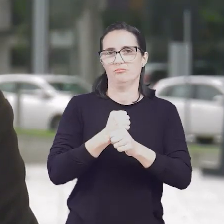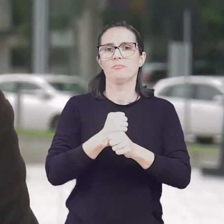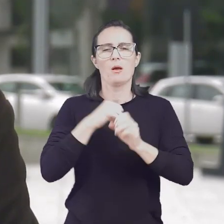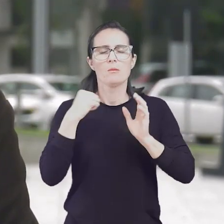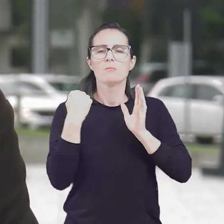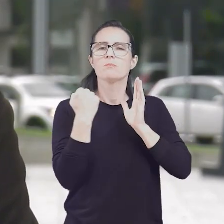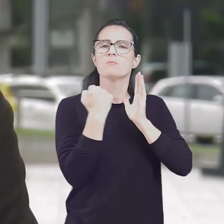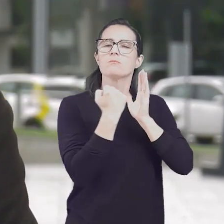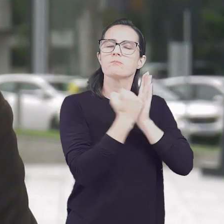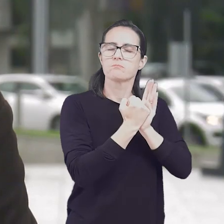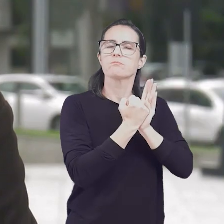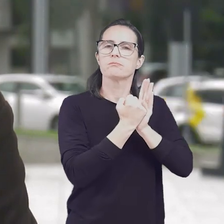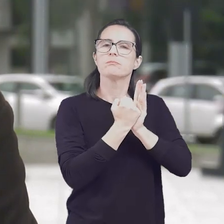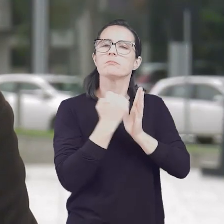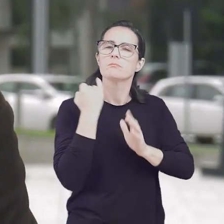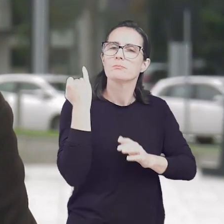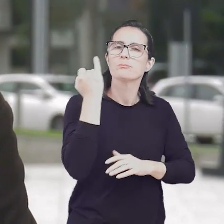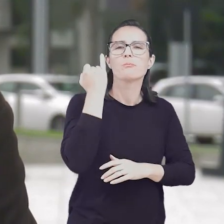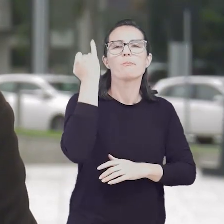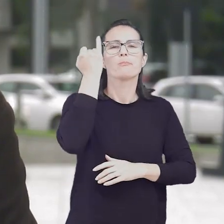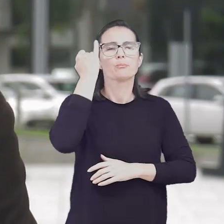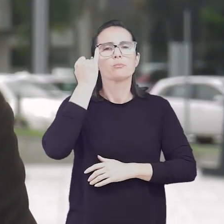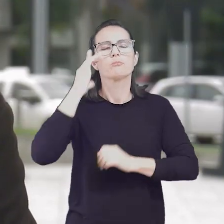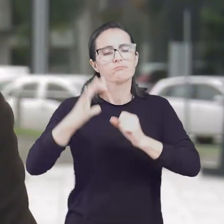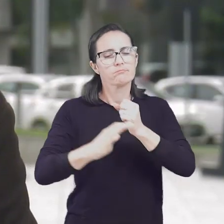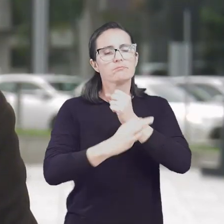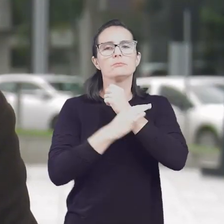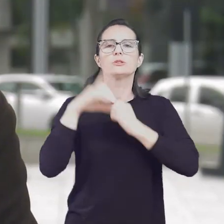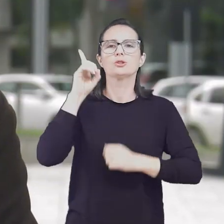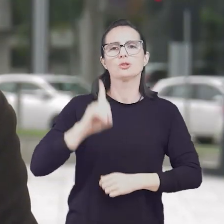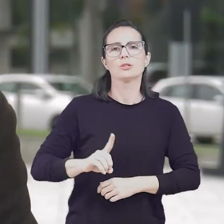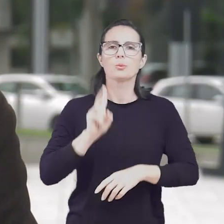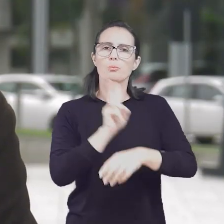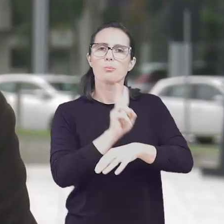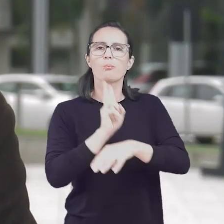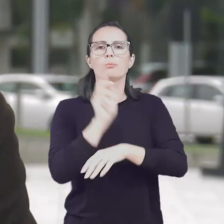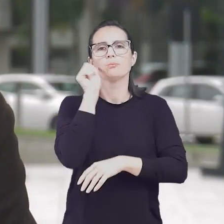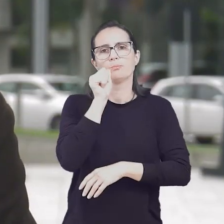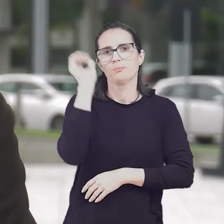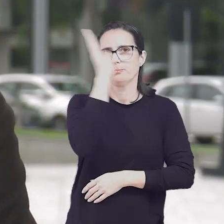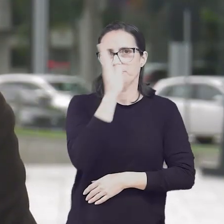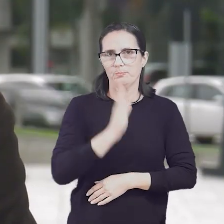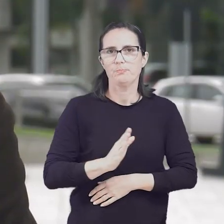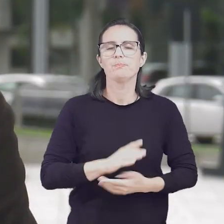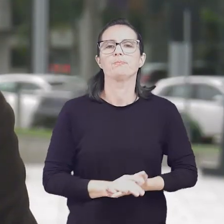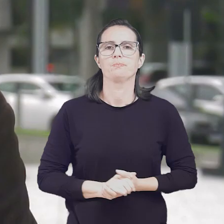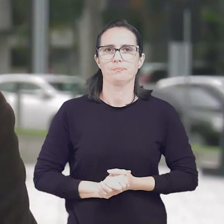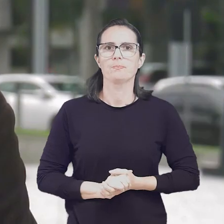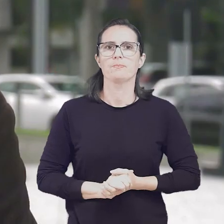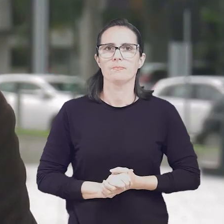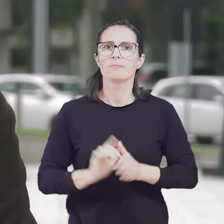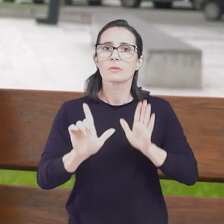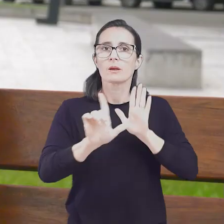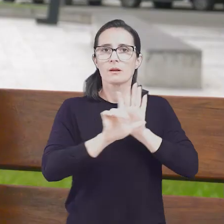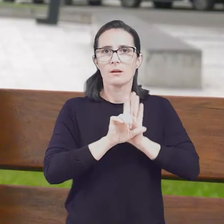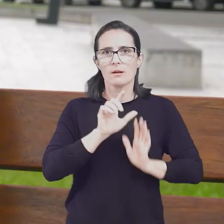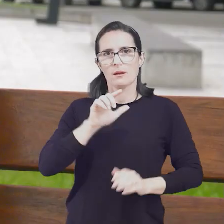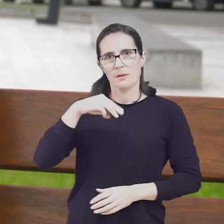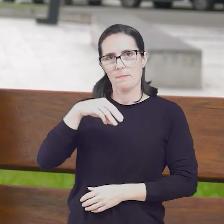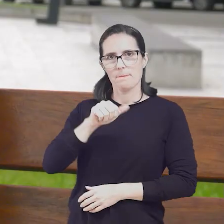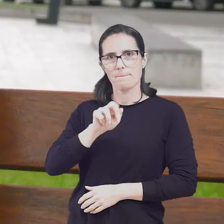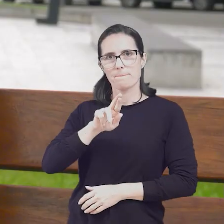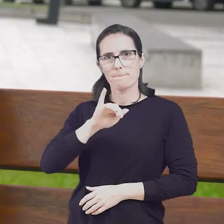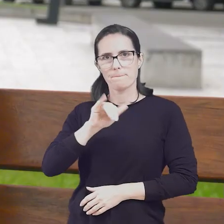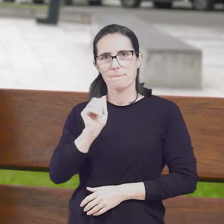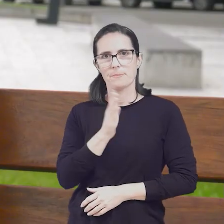marcando sua maioridade como um pilar fundamental na garantia dos direitos e na proteção das mulheres no Brasil. A Lei